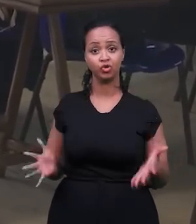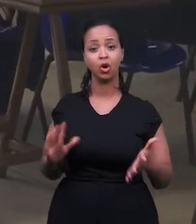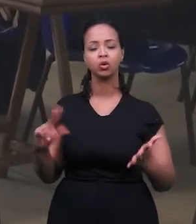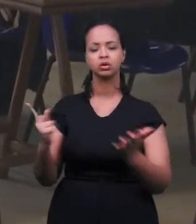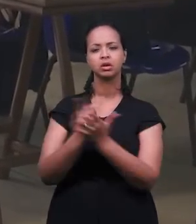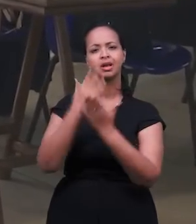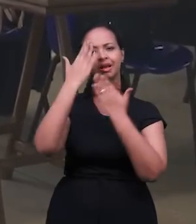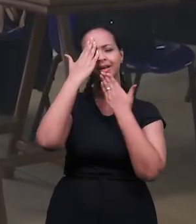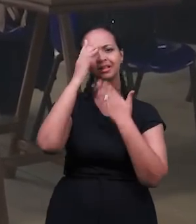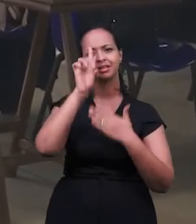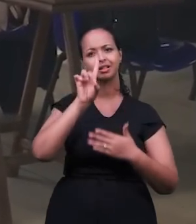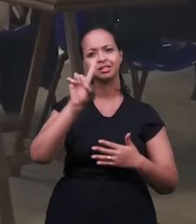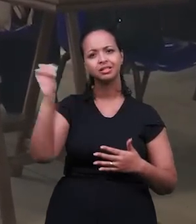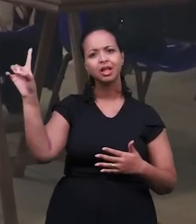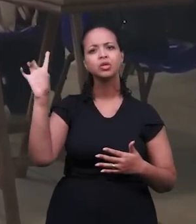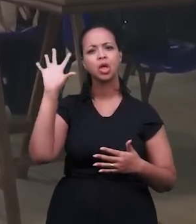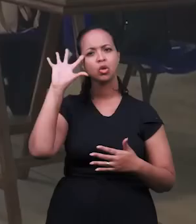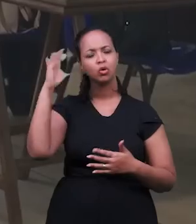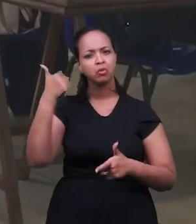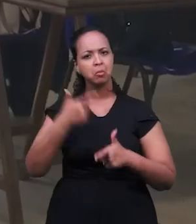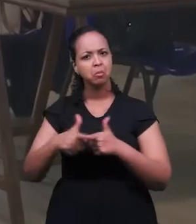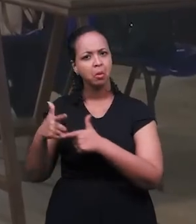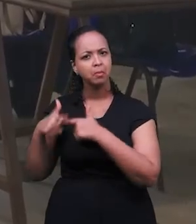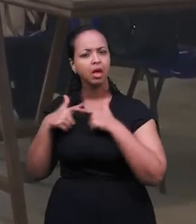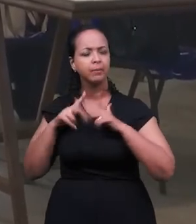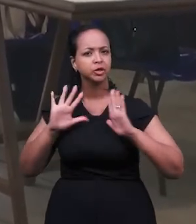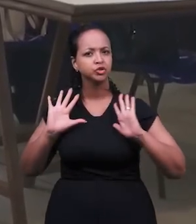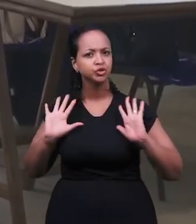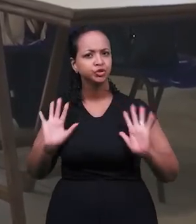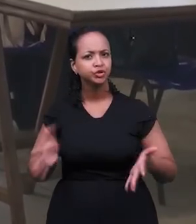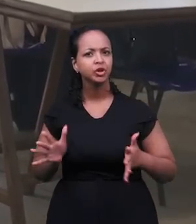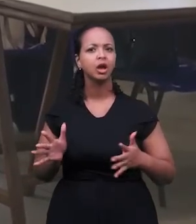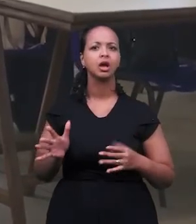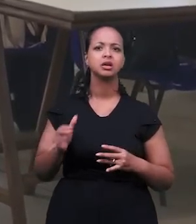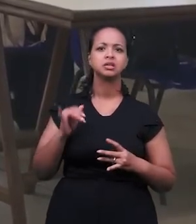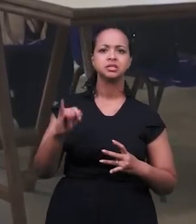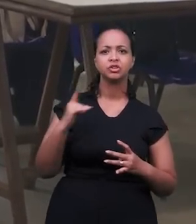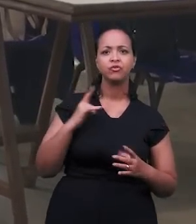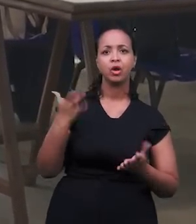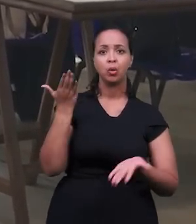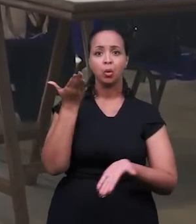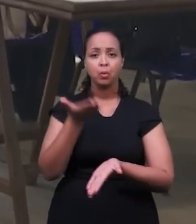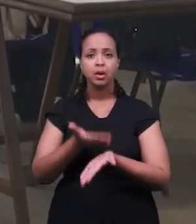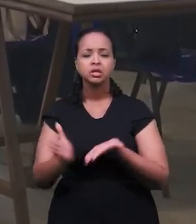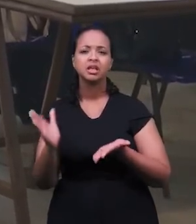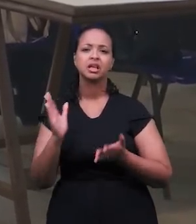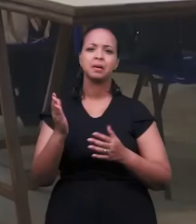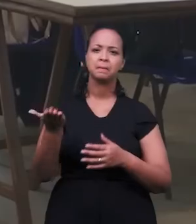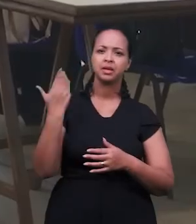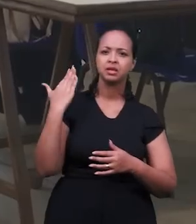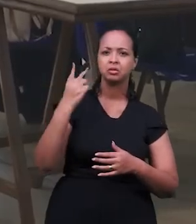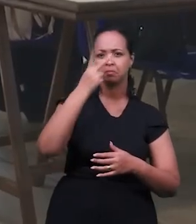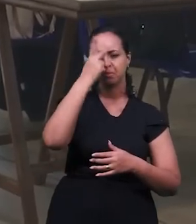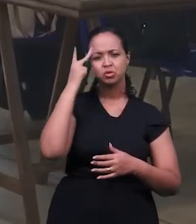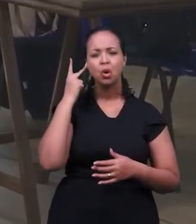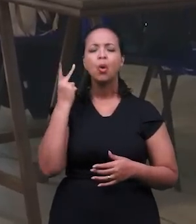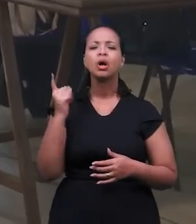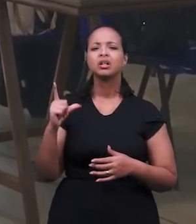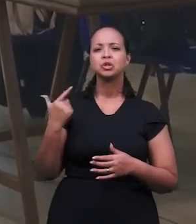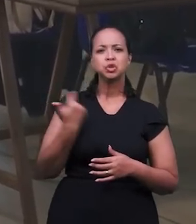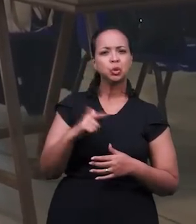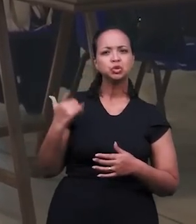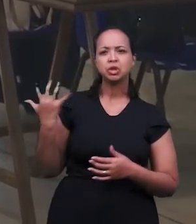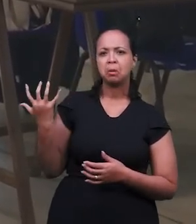já conseguimos, graças a Deus, solucionar algumas situações, de pedir reativação para pessoas que estavam com o benefício